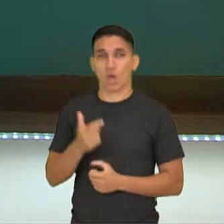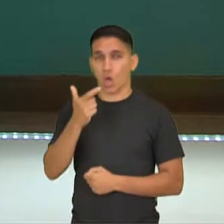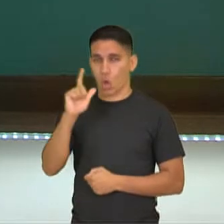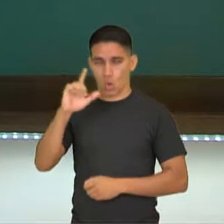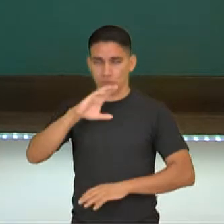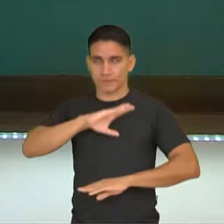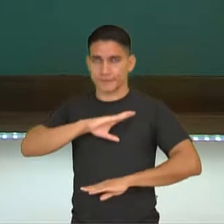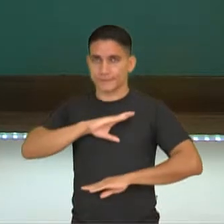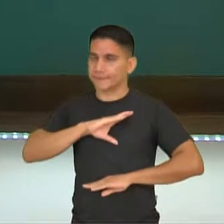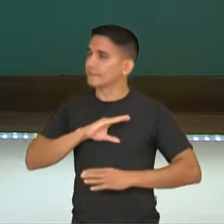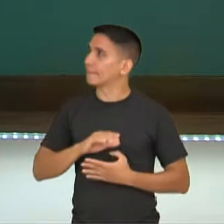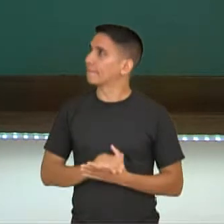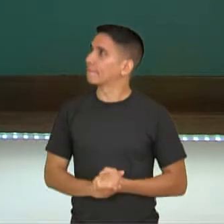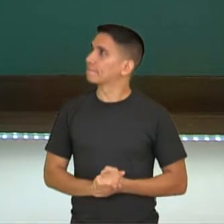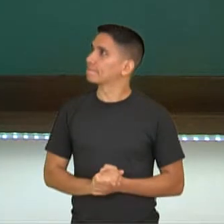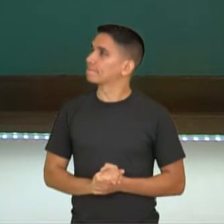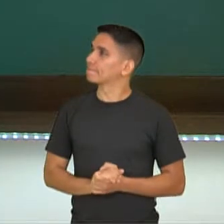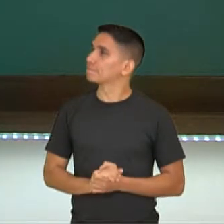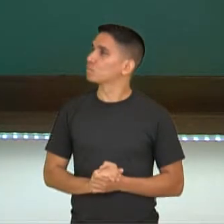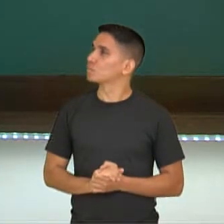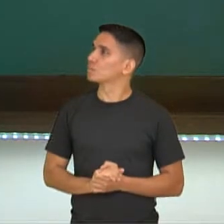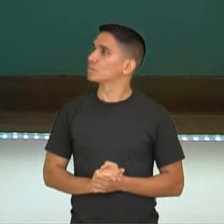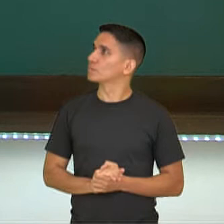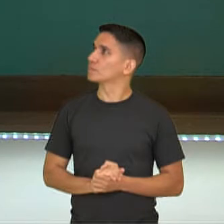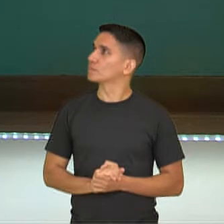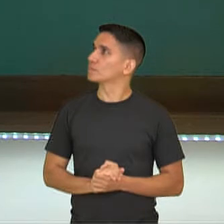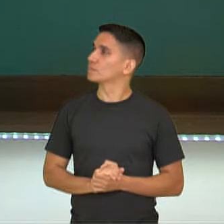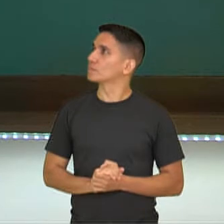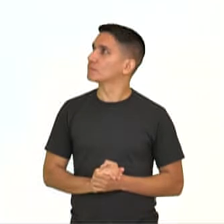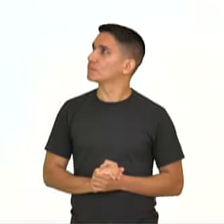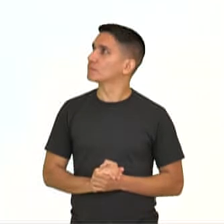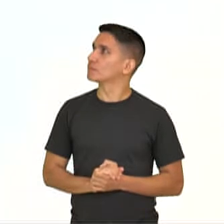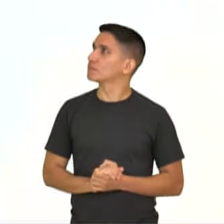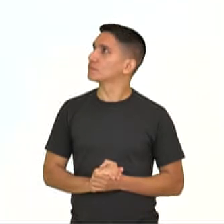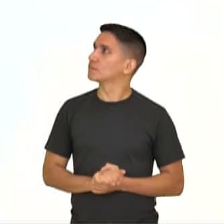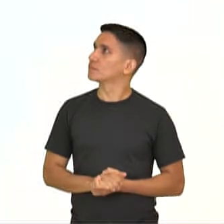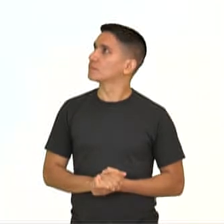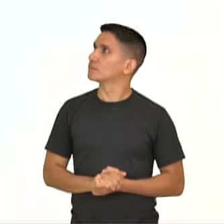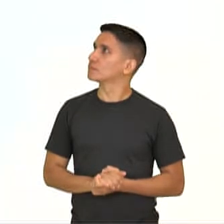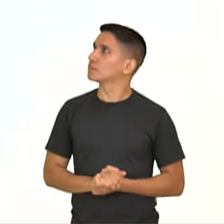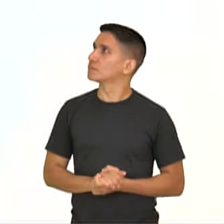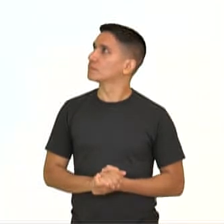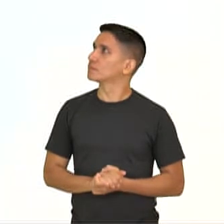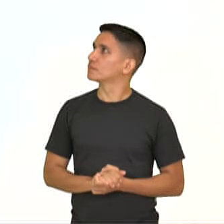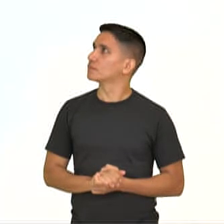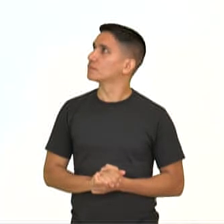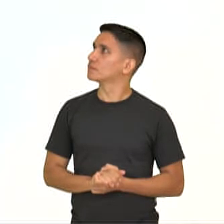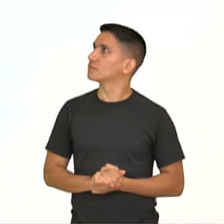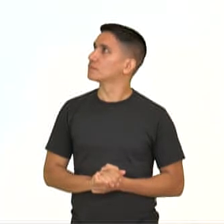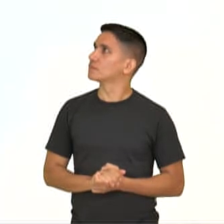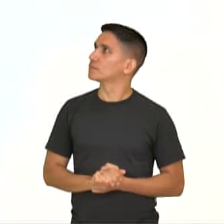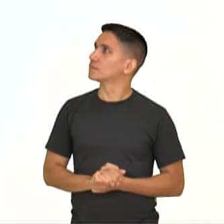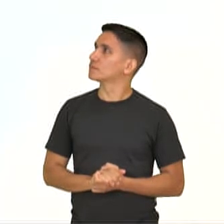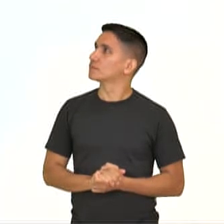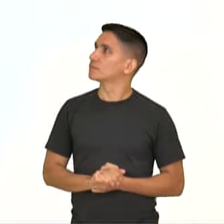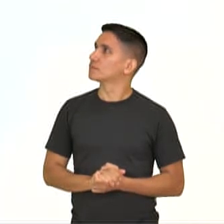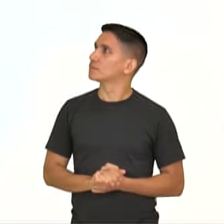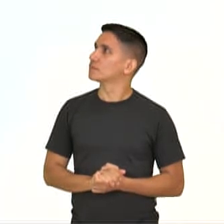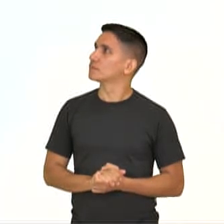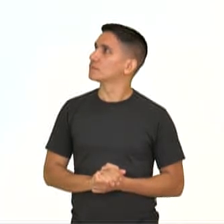Lo mais triste é mirar hacia el camino recorrido e sentir que estoy desperdiciando mi vida. Lo más